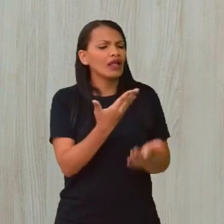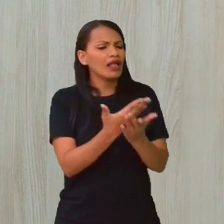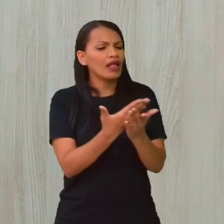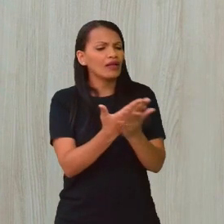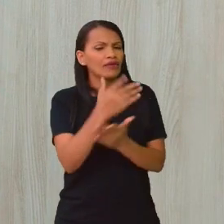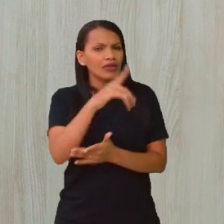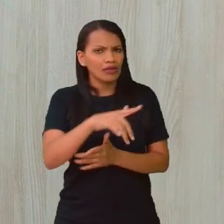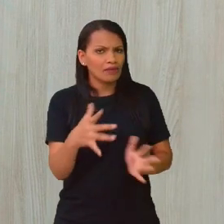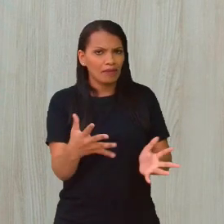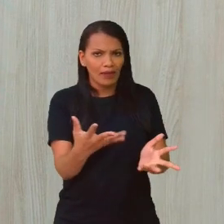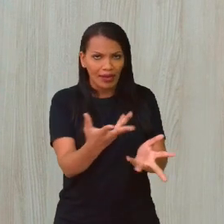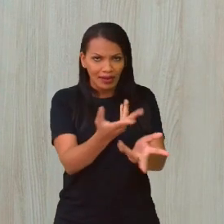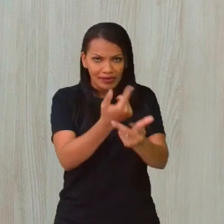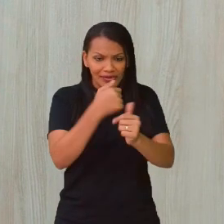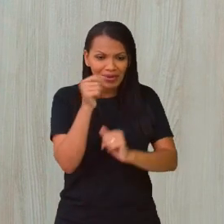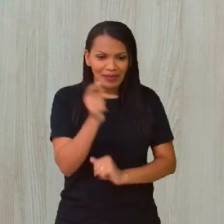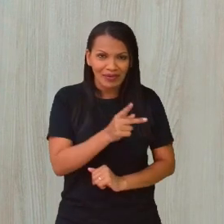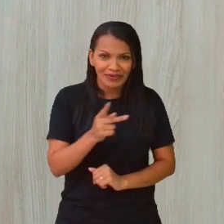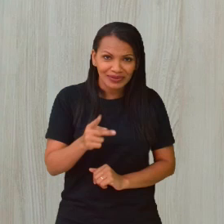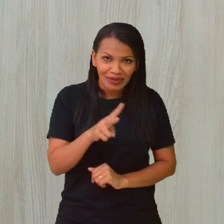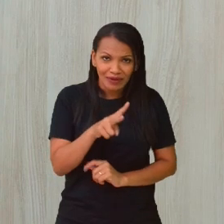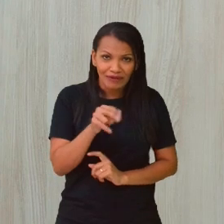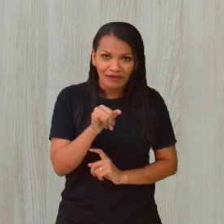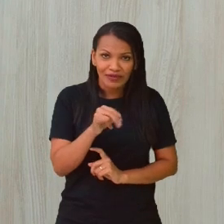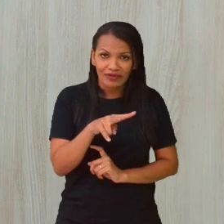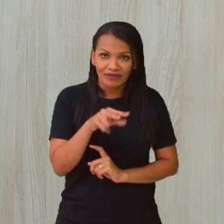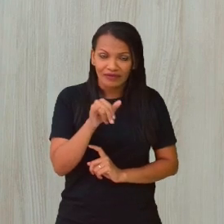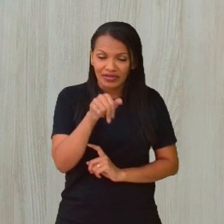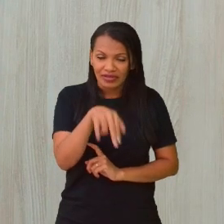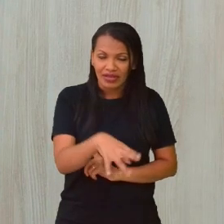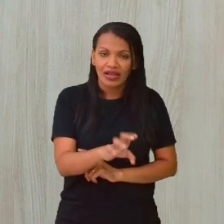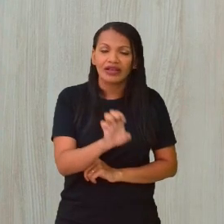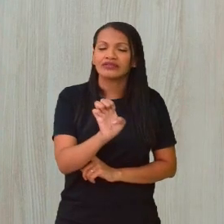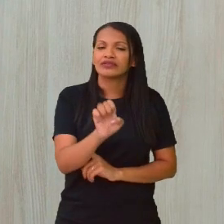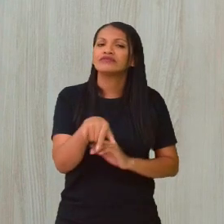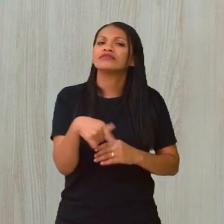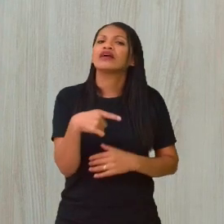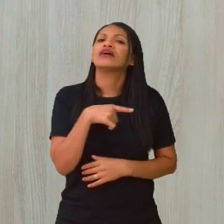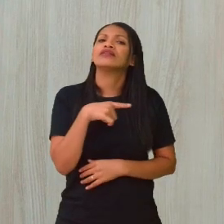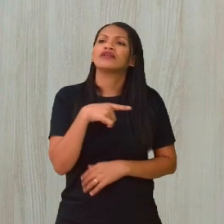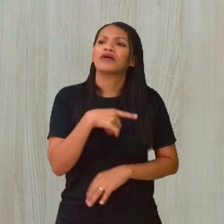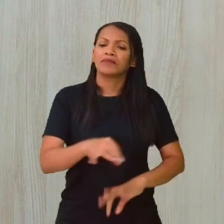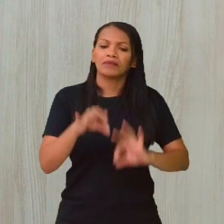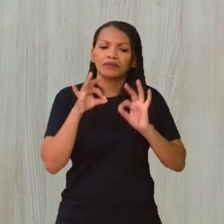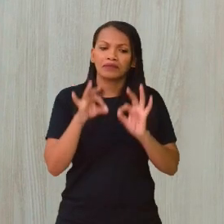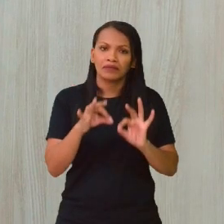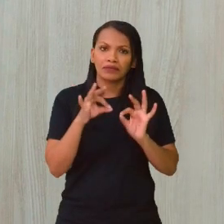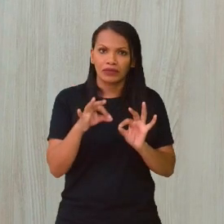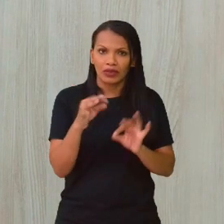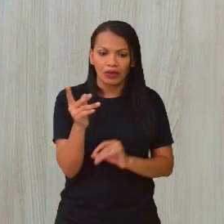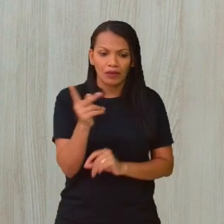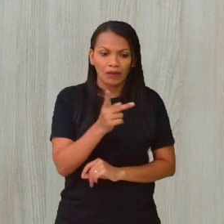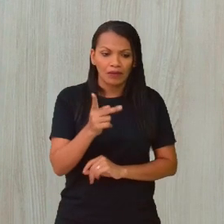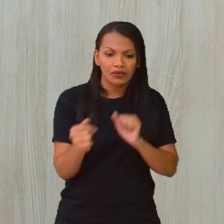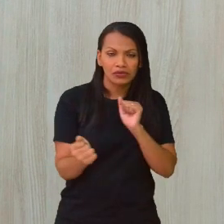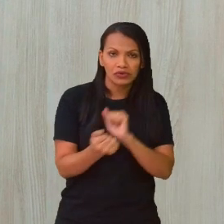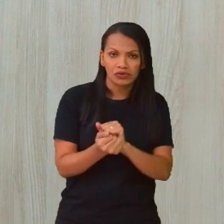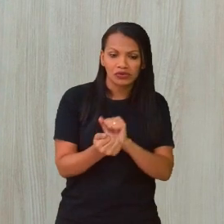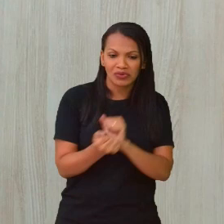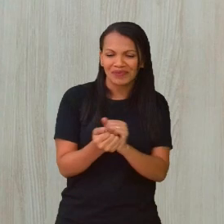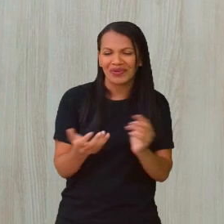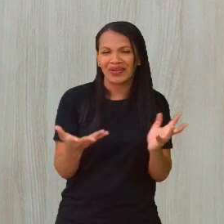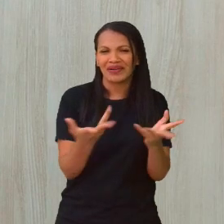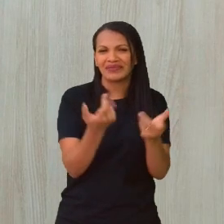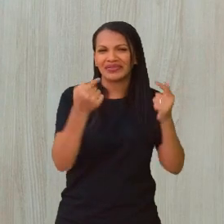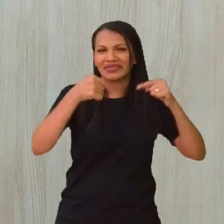que é maravilhosa, com a professora Viviane Santos. Eu tenho o privilégio de estar com essa professora maravilhosa